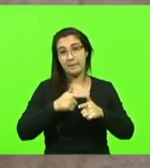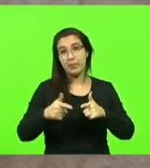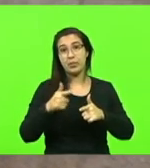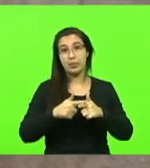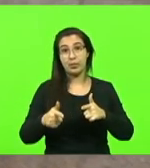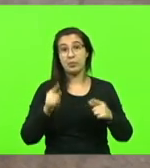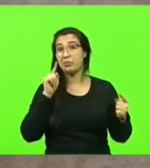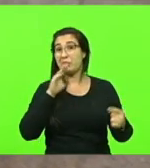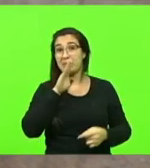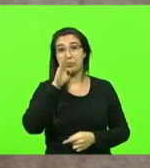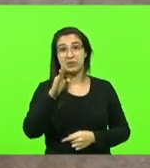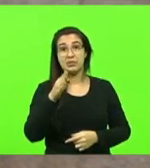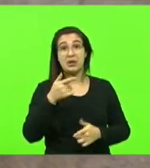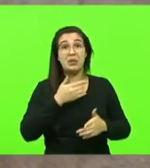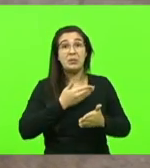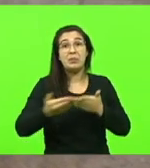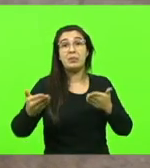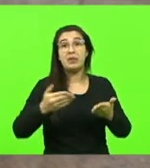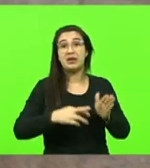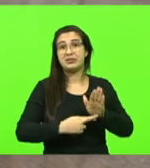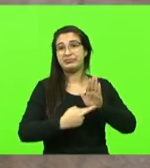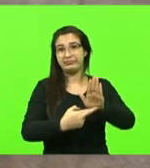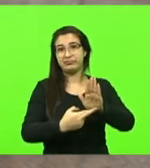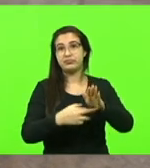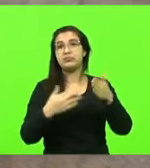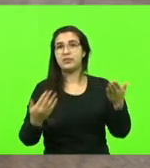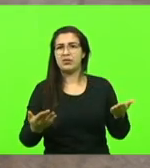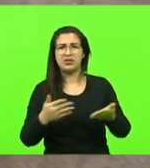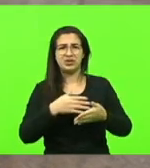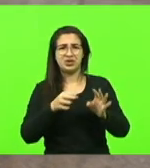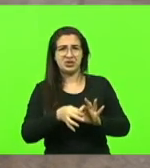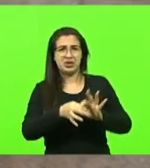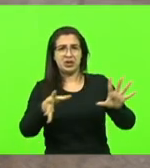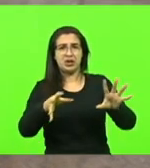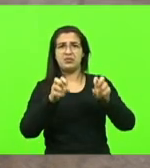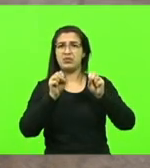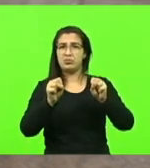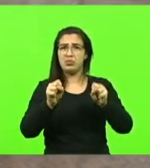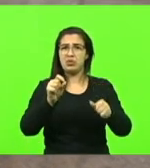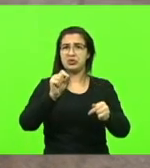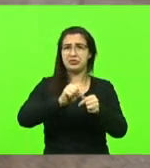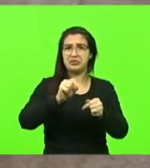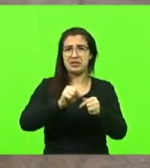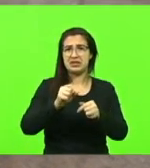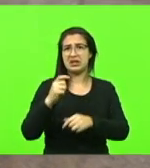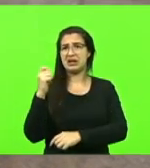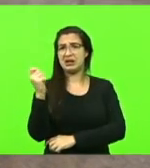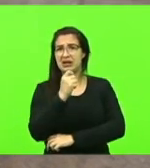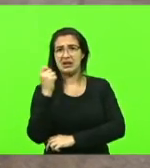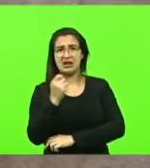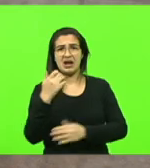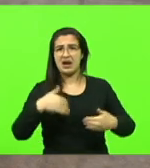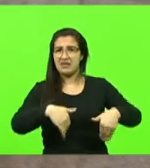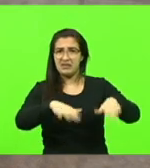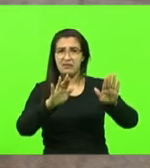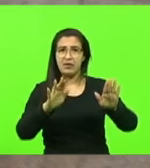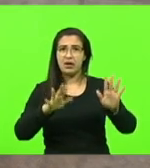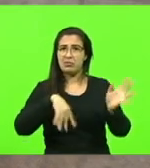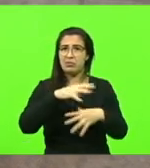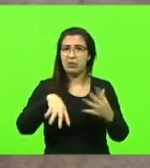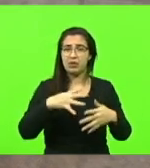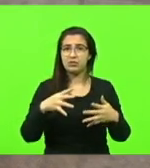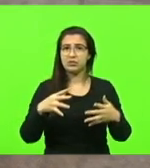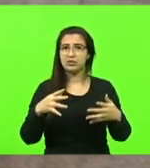perdemos as referências então a gente dá vazão a situações como essa graves que aconteceram e quem